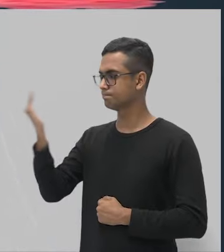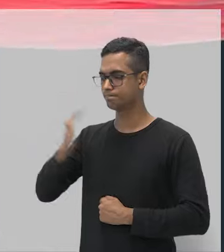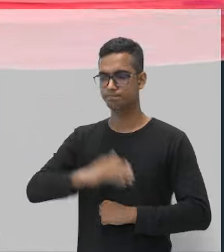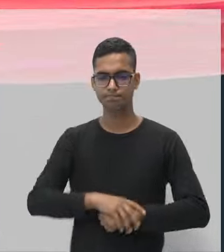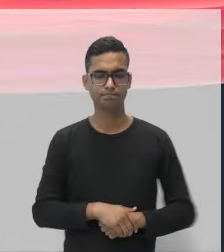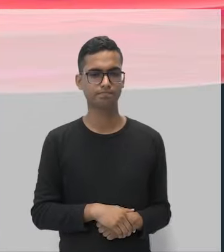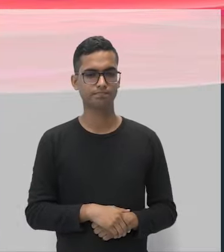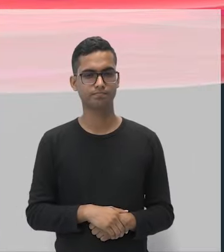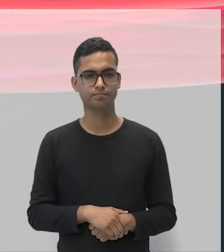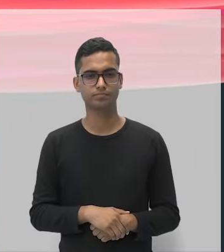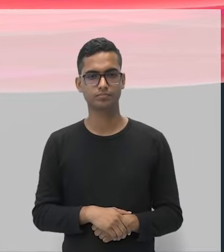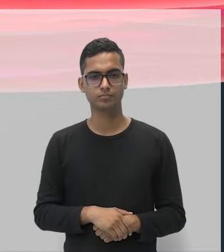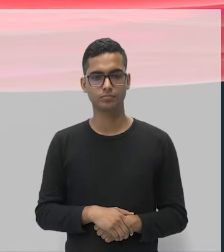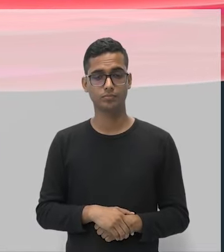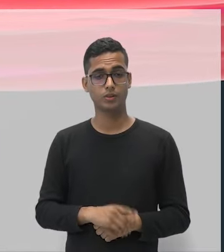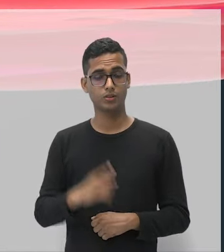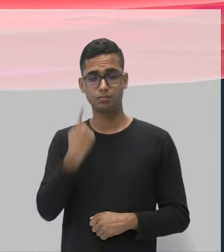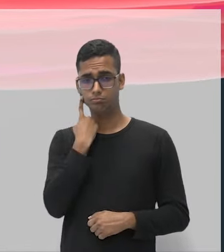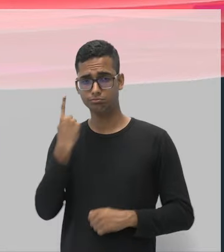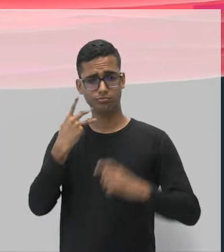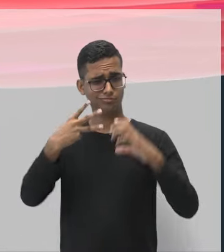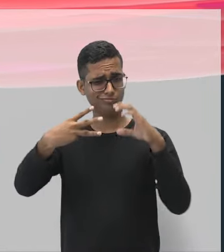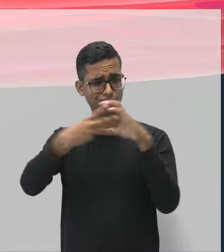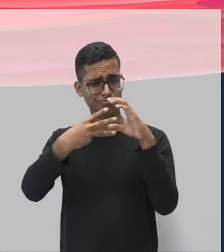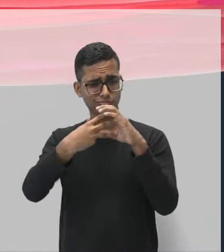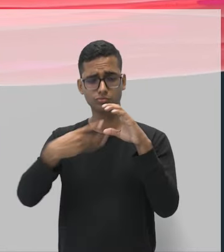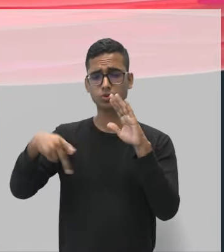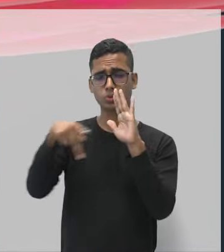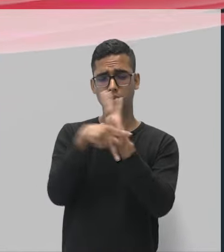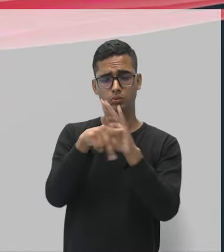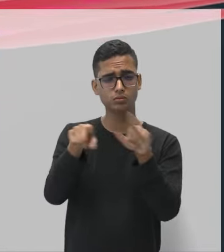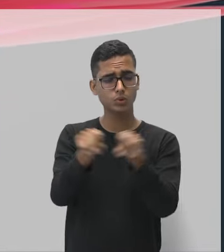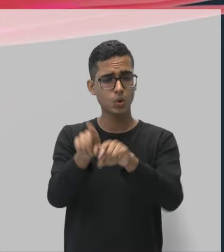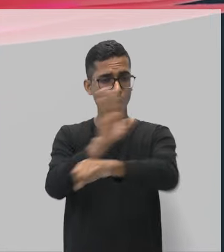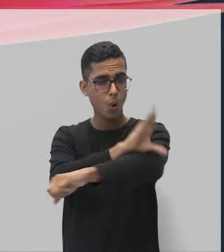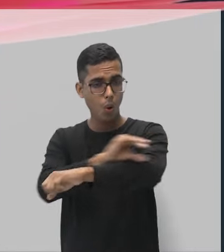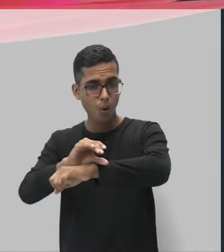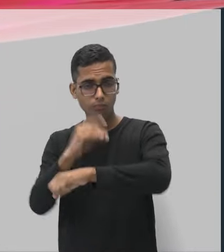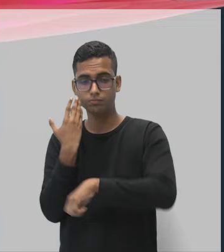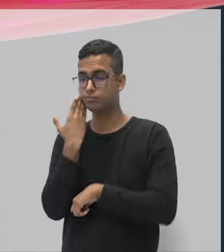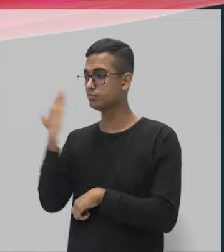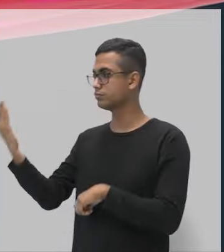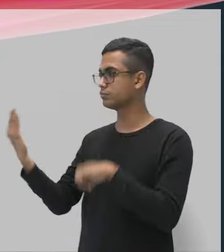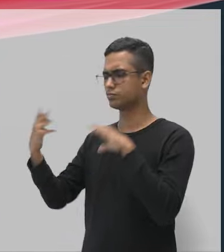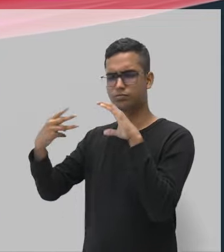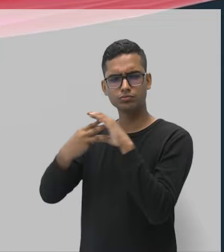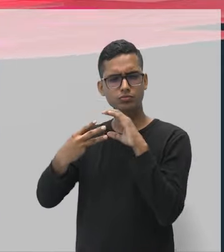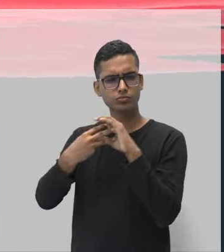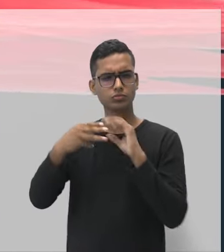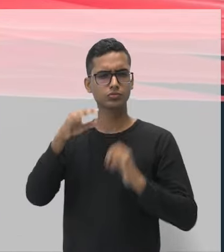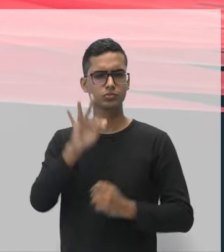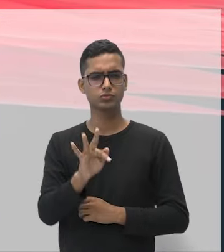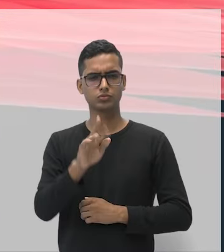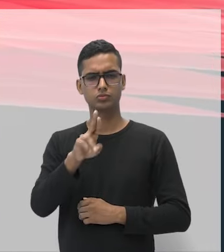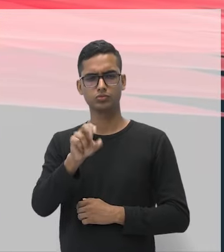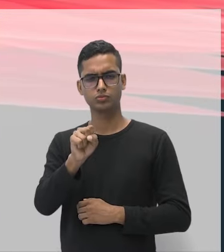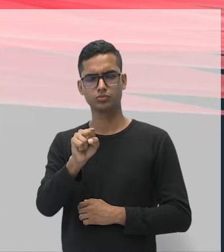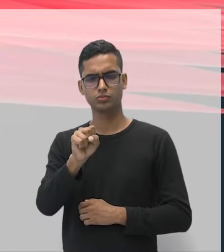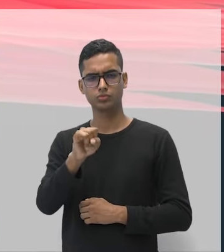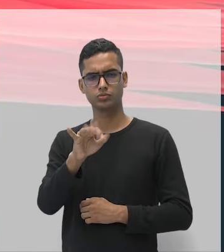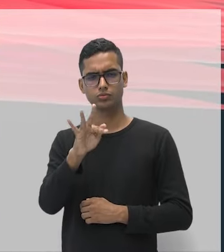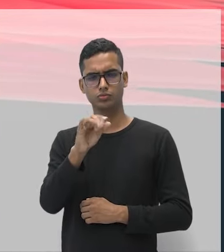Aqui, você está vendo a célula, certo? Do tecido. Então, é uma célula fusiforme,